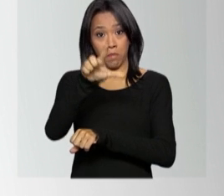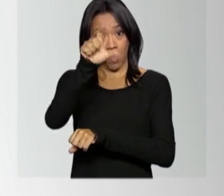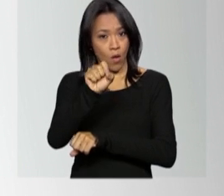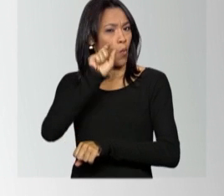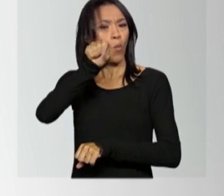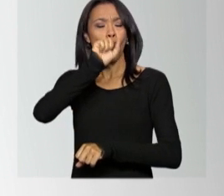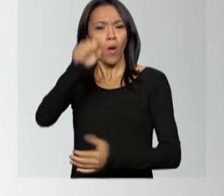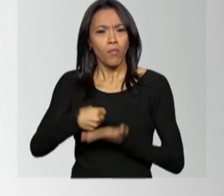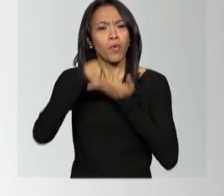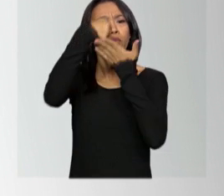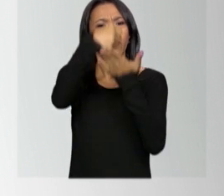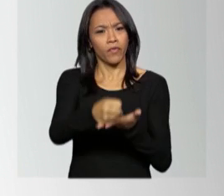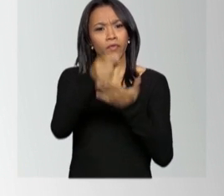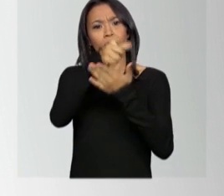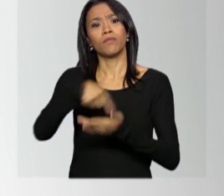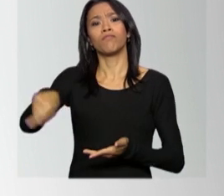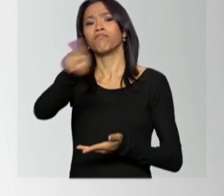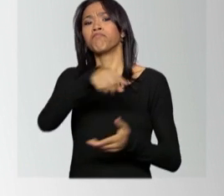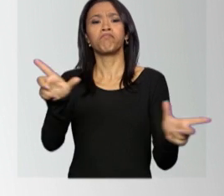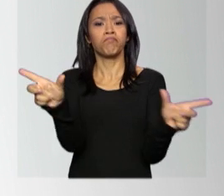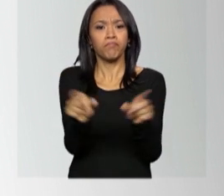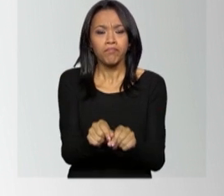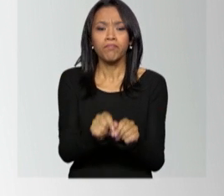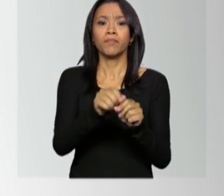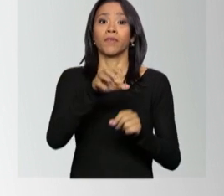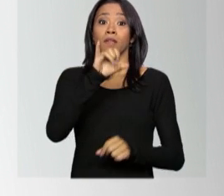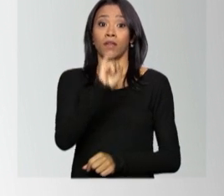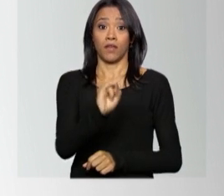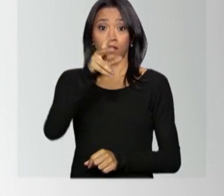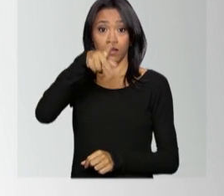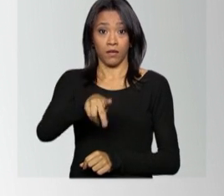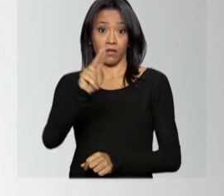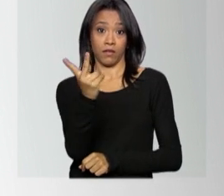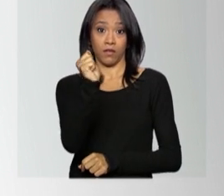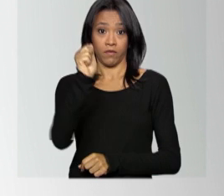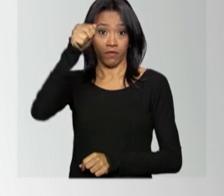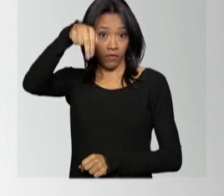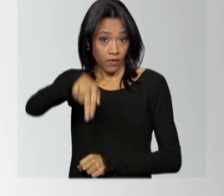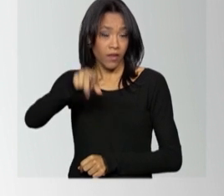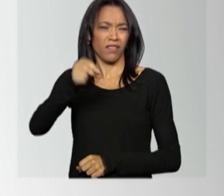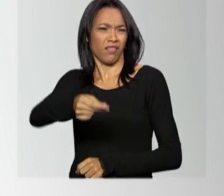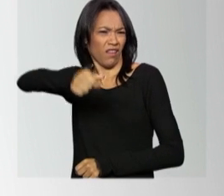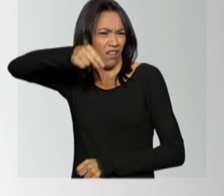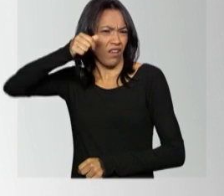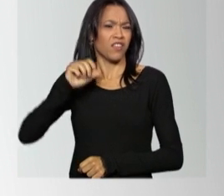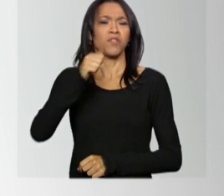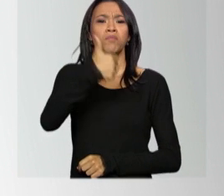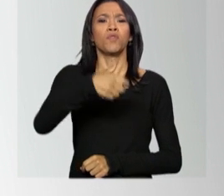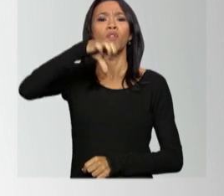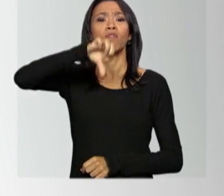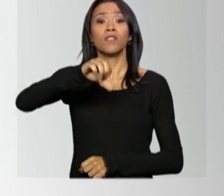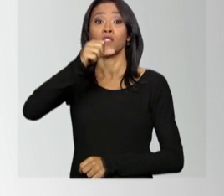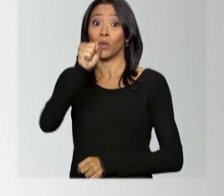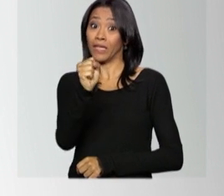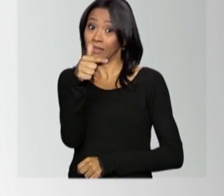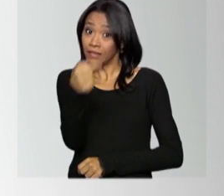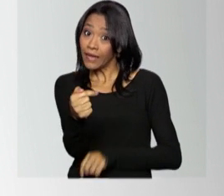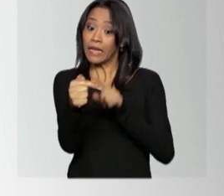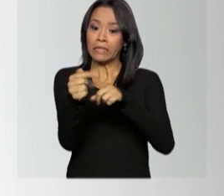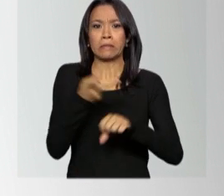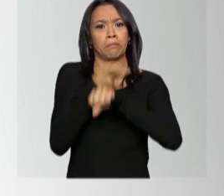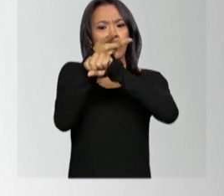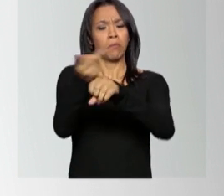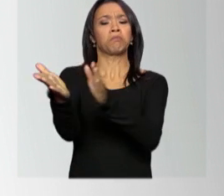Promovido pelo Instituto do Patrimônio Histórico e Artístico Nacional, o IPHAN, desde 1987 o prêmio